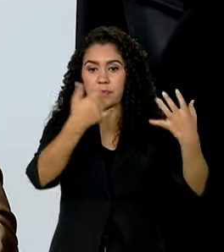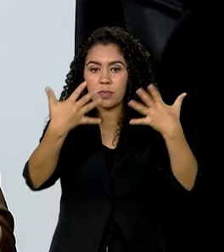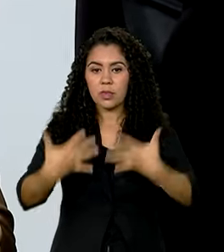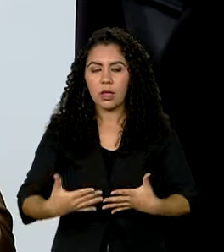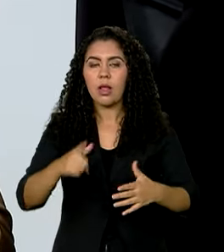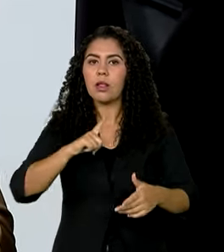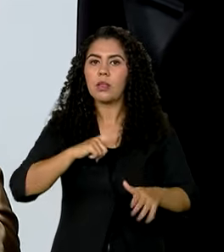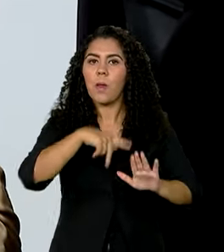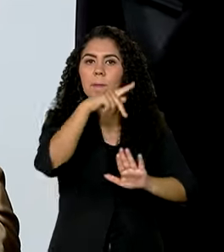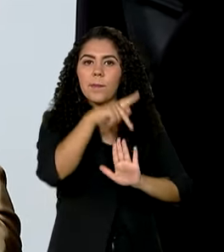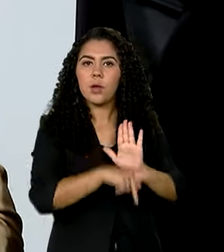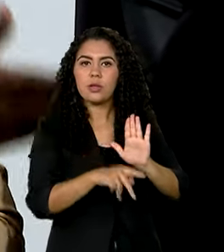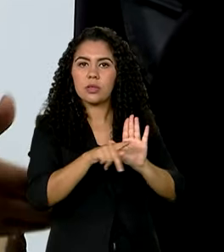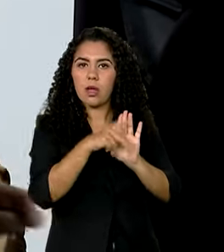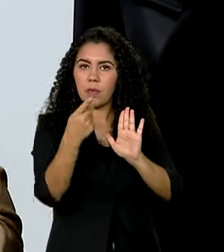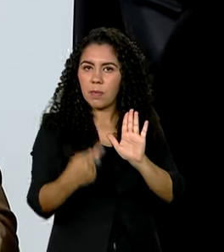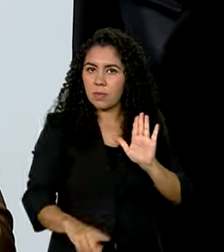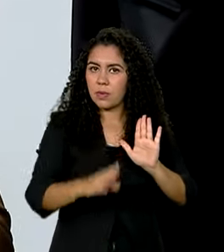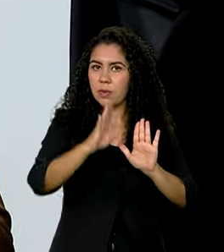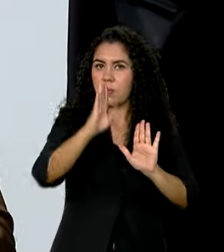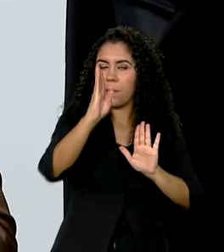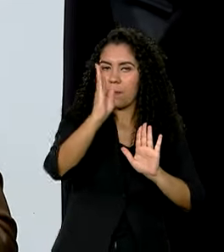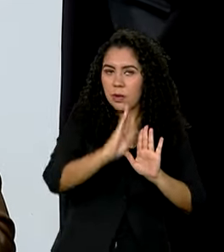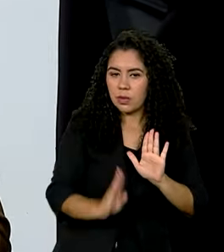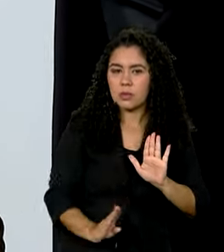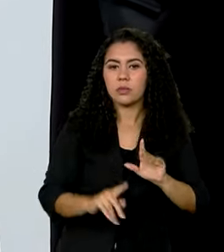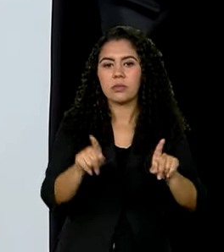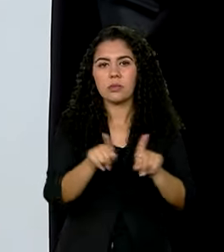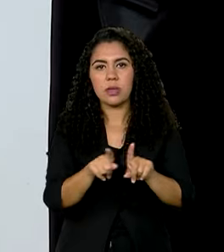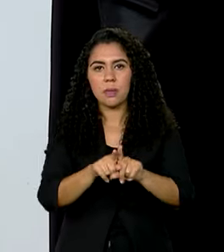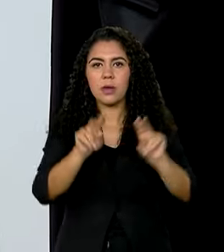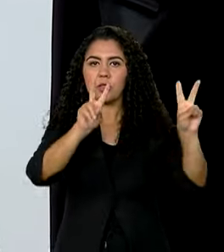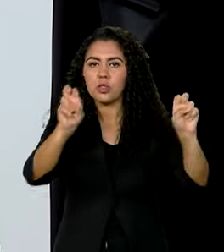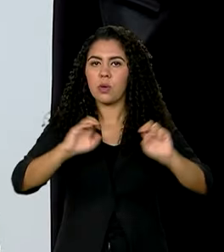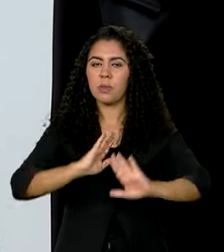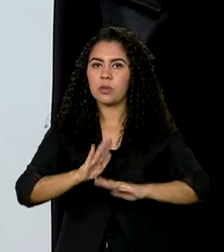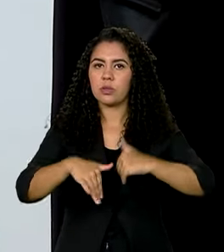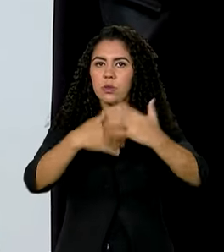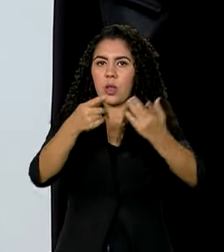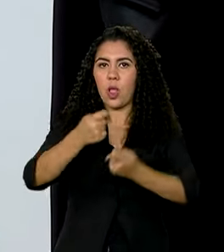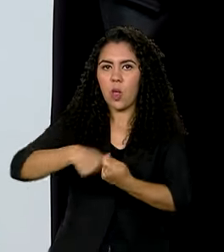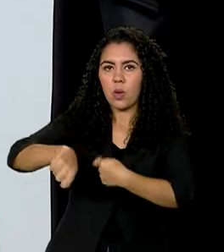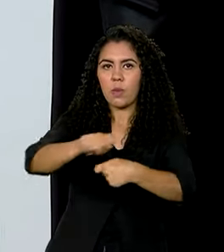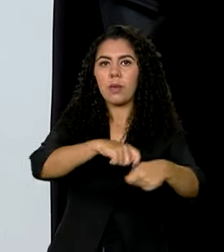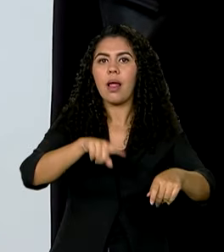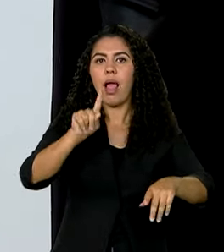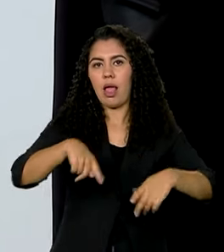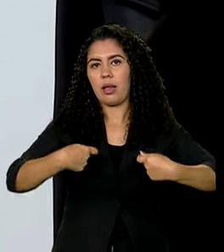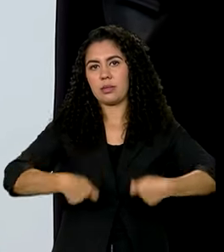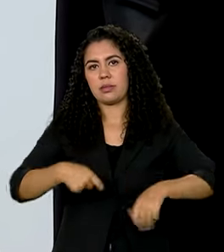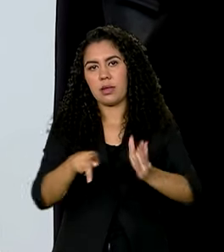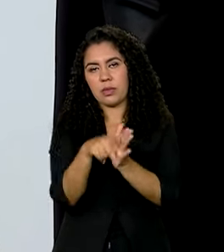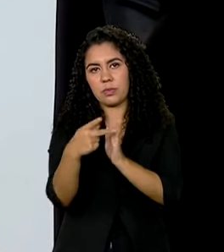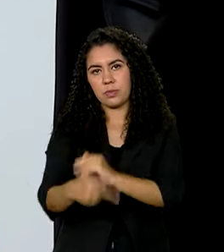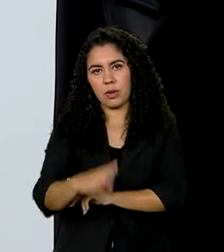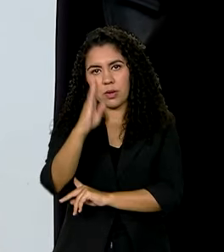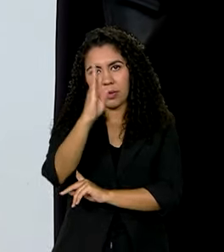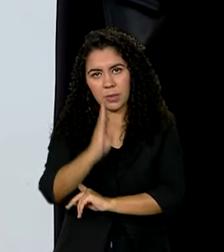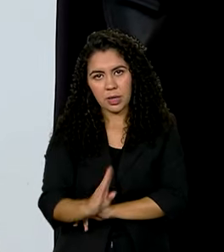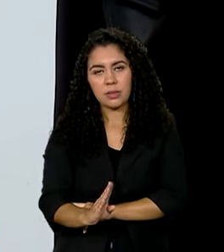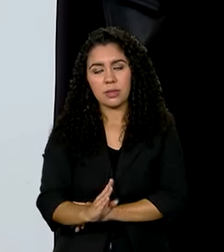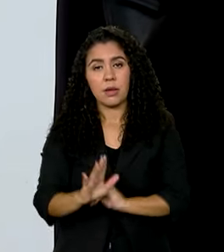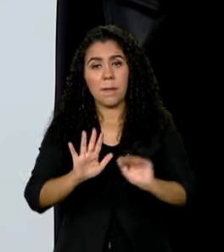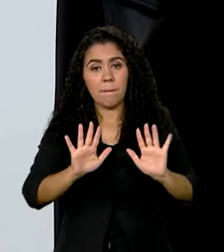gente ter um projeto de país, falar de desenvolvimento econômico, muitos vêm falando, né, que é uma necessidade que o Brasil tem, se a gente não